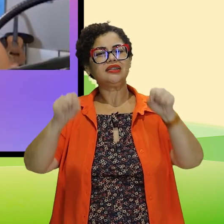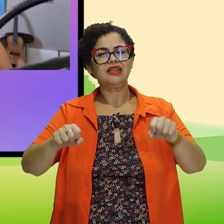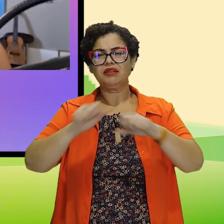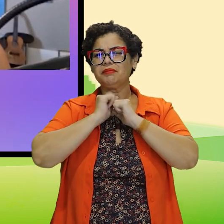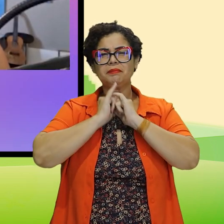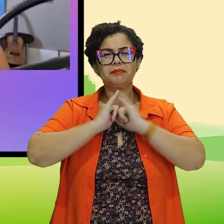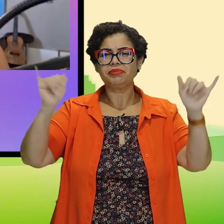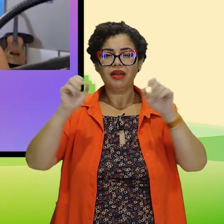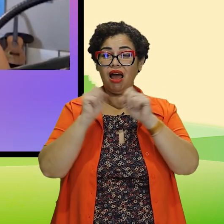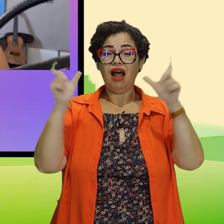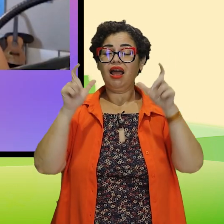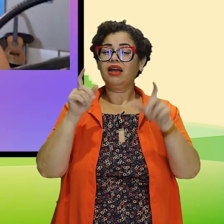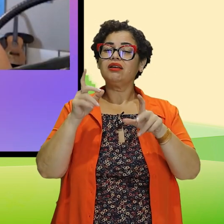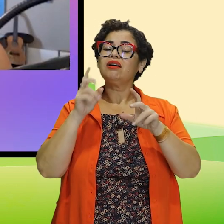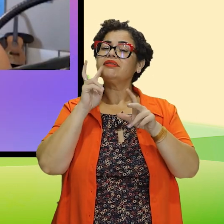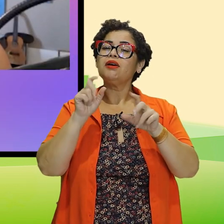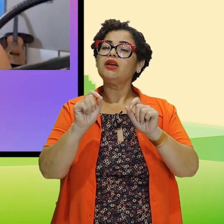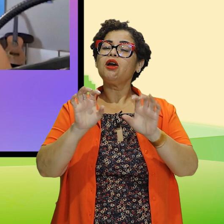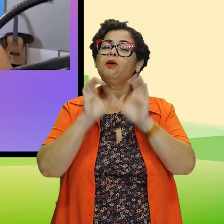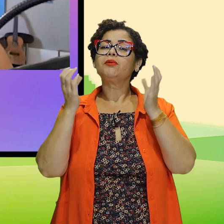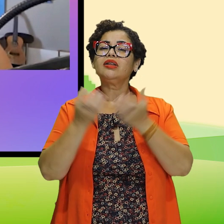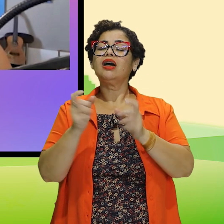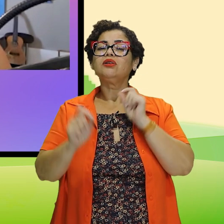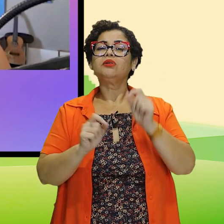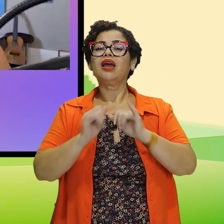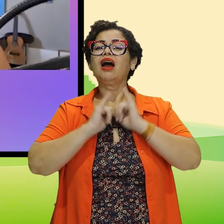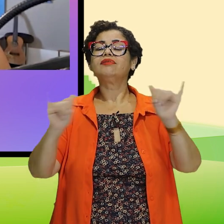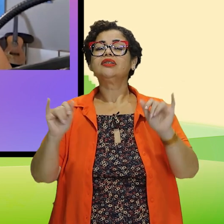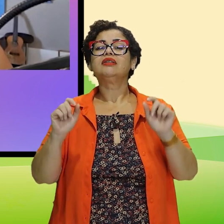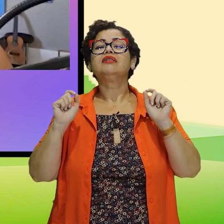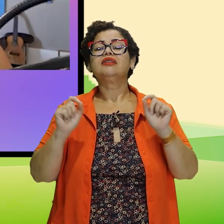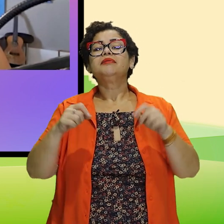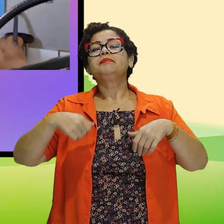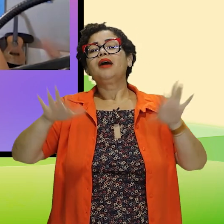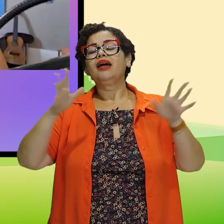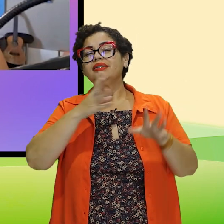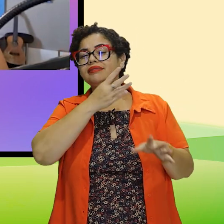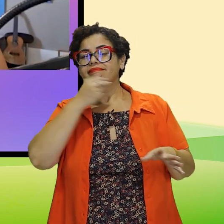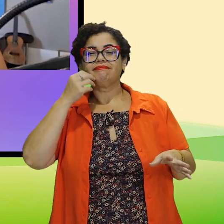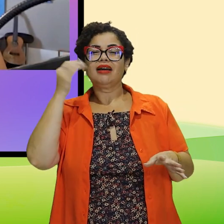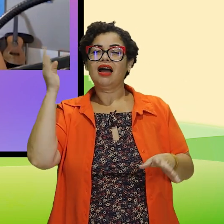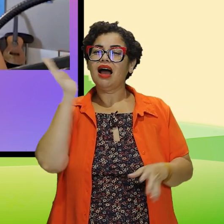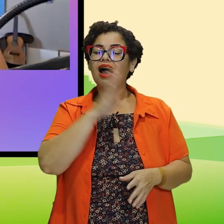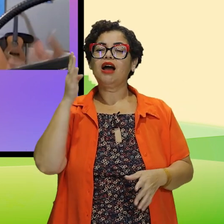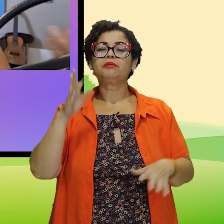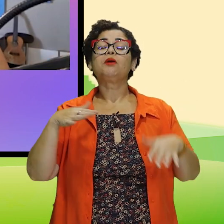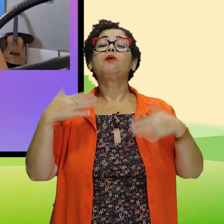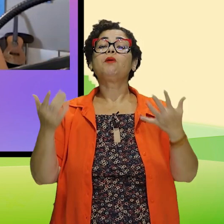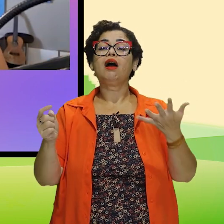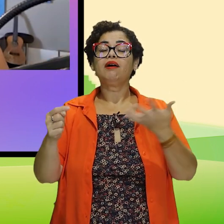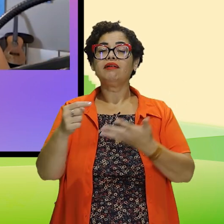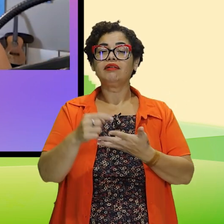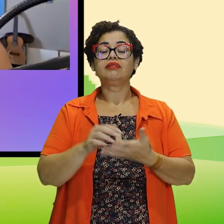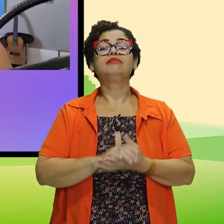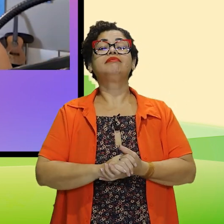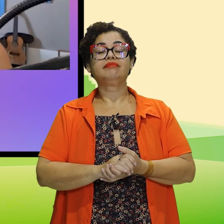em sistema de alerta, o que você vê na comunidade como aquele que é o mais eficaz? Ou aqueles